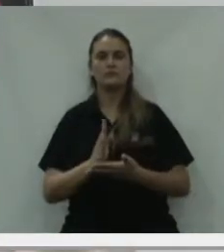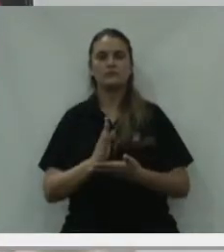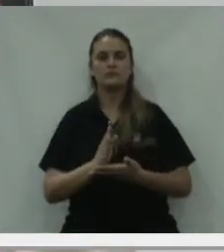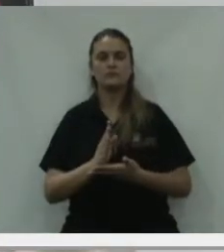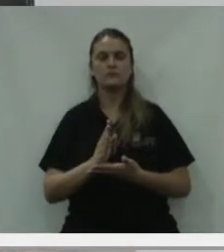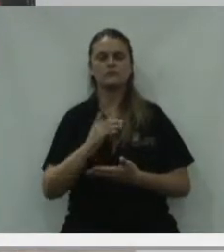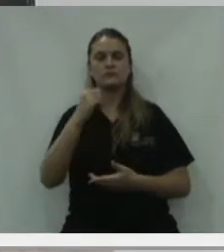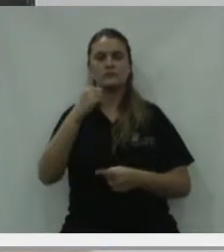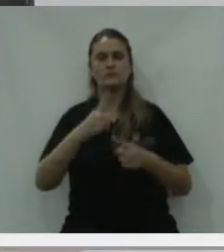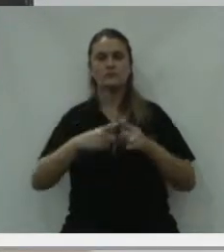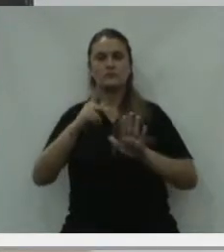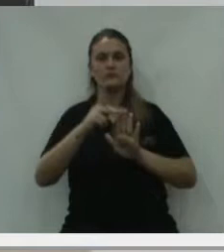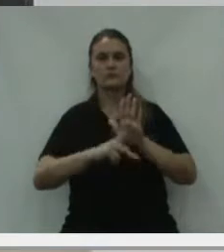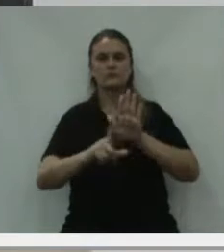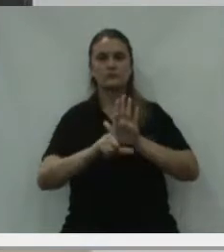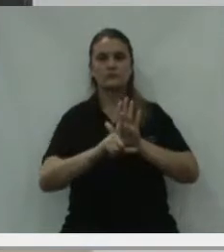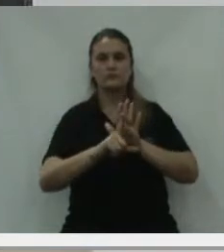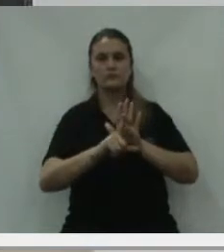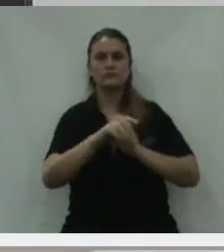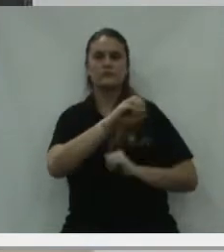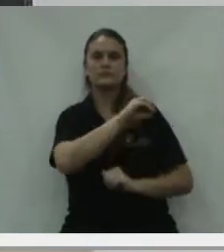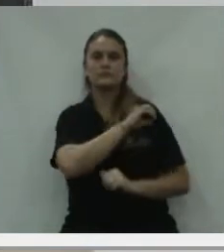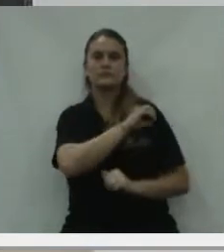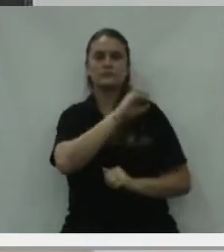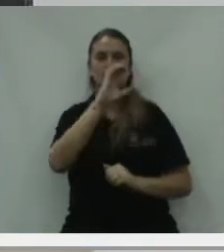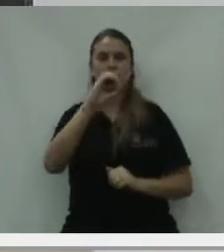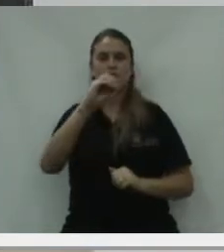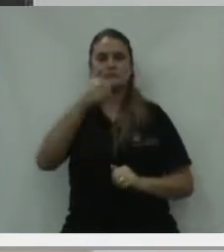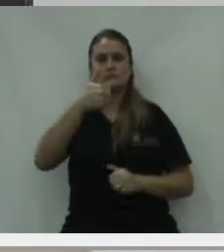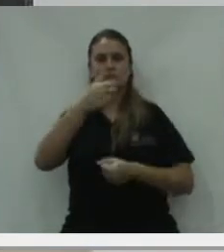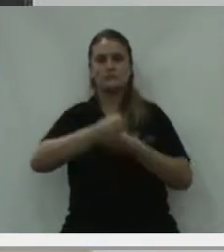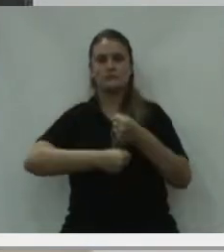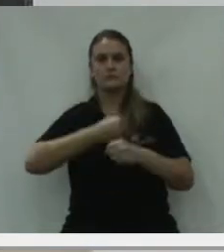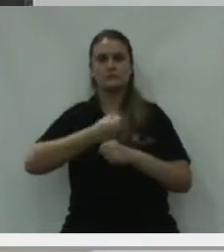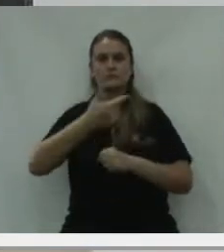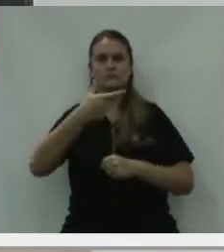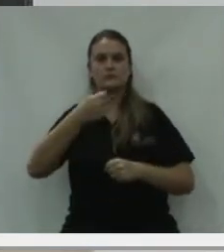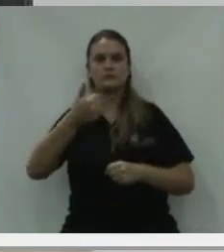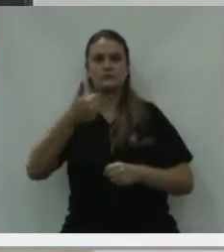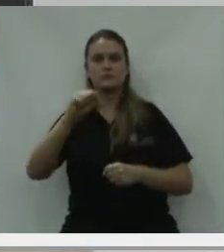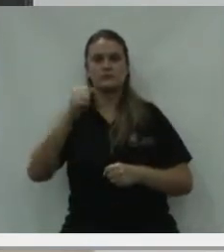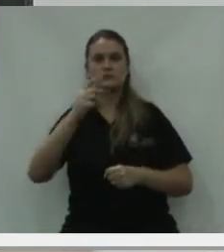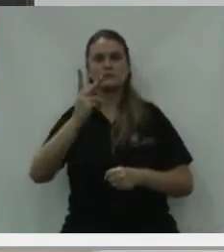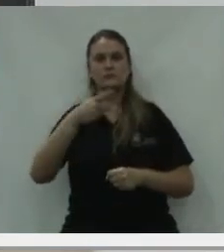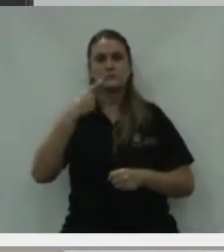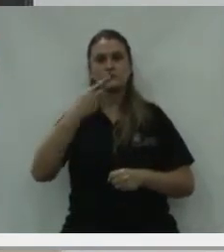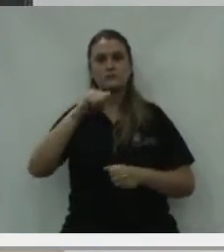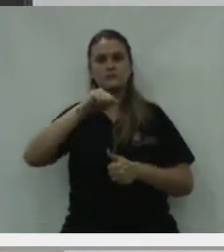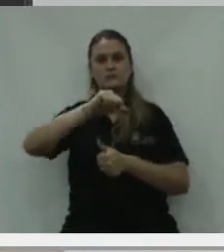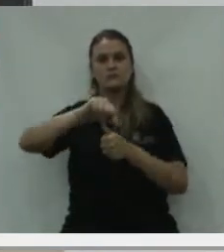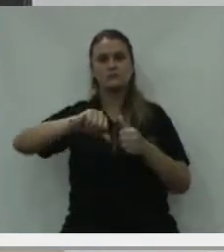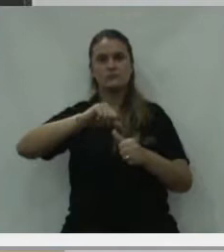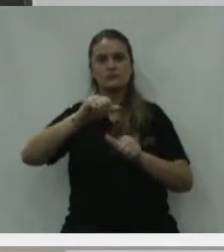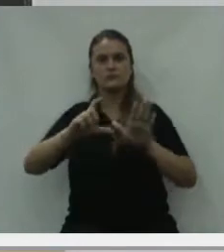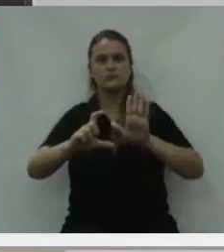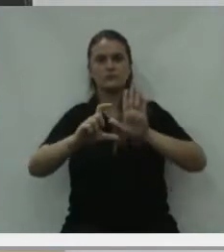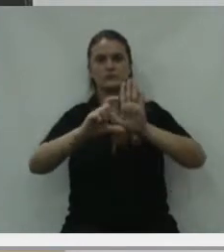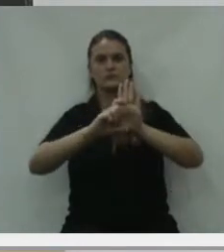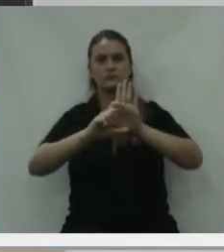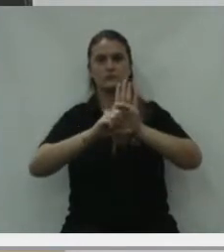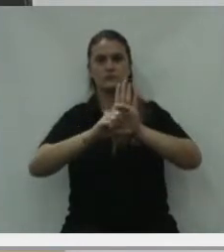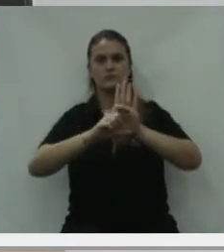Aprovado em turno único o projeto de lei complementar nº 1, 2018, dispõe sobre alteração do